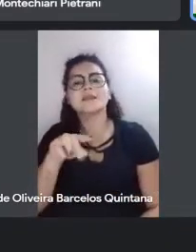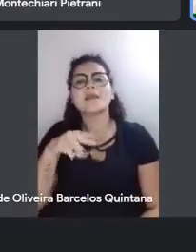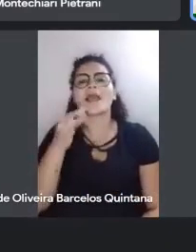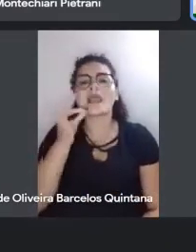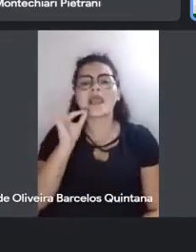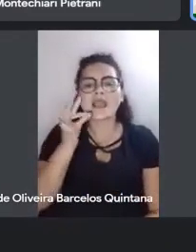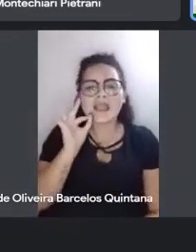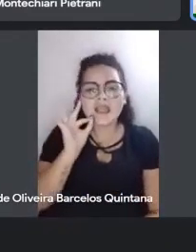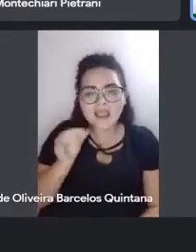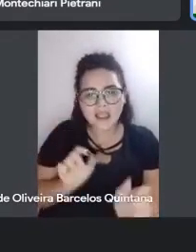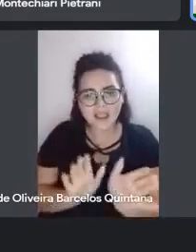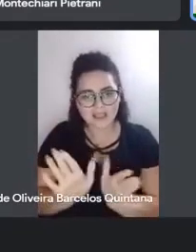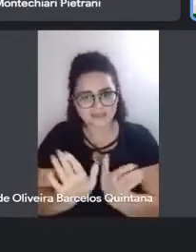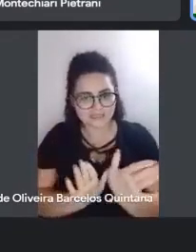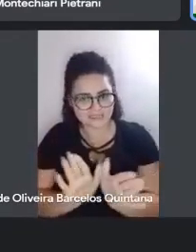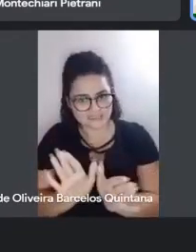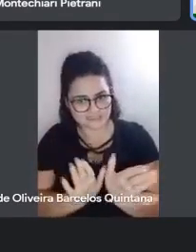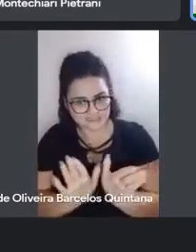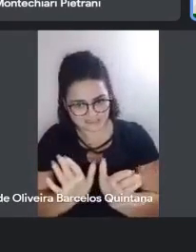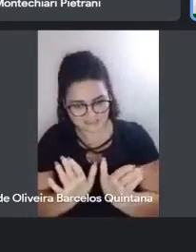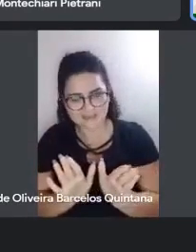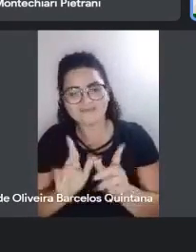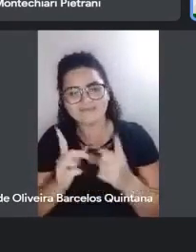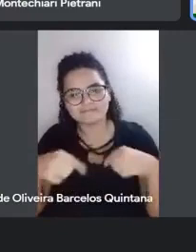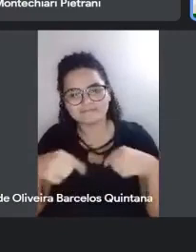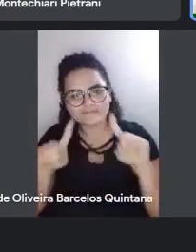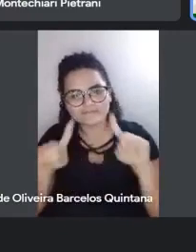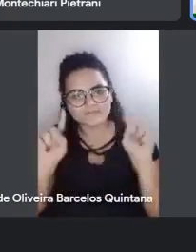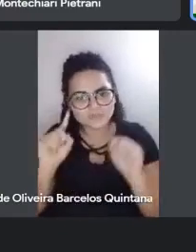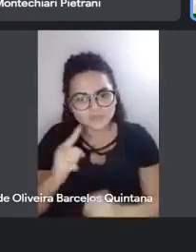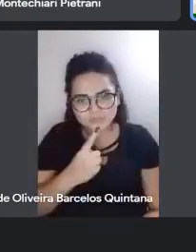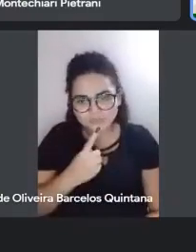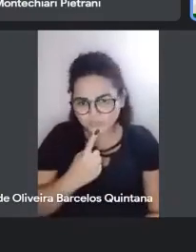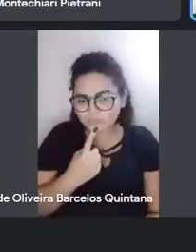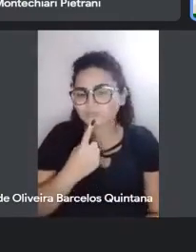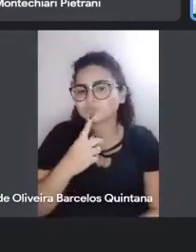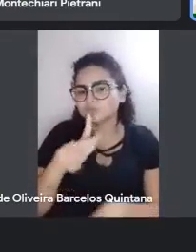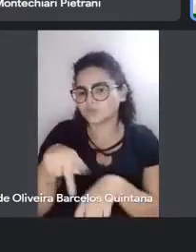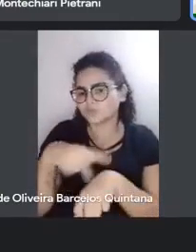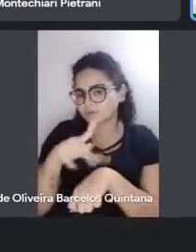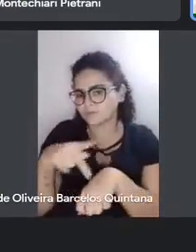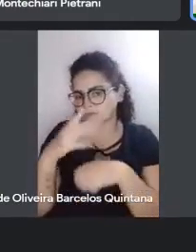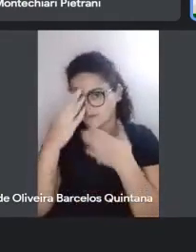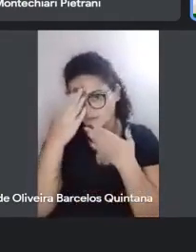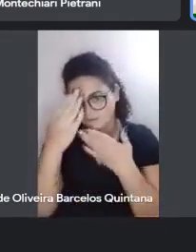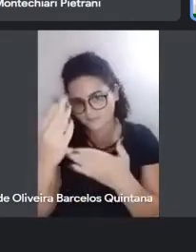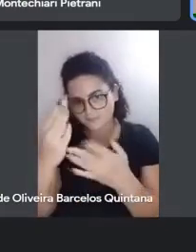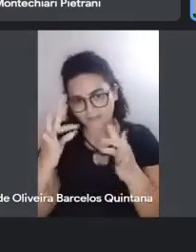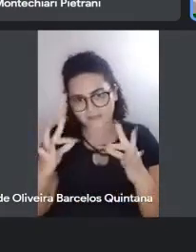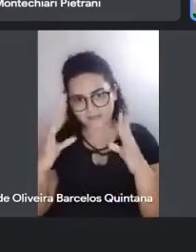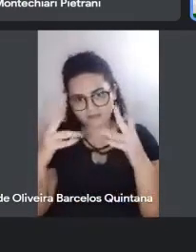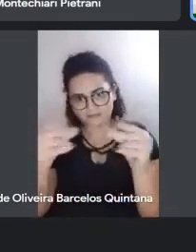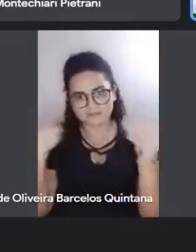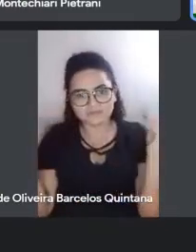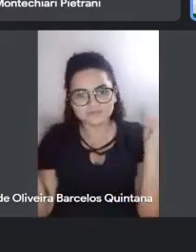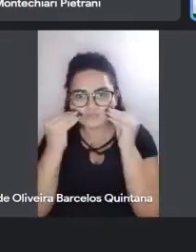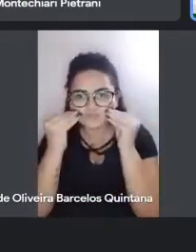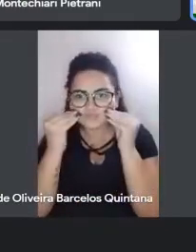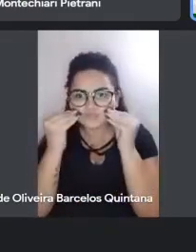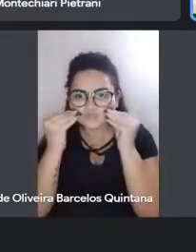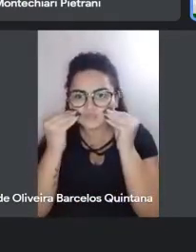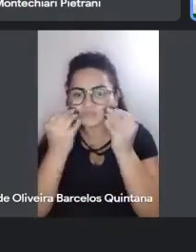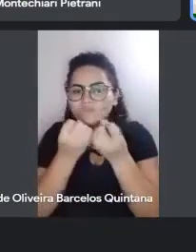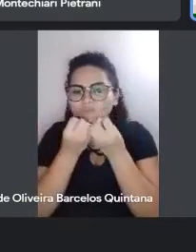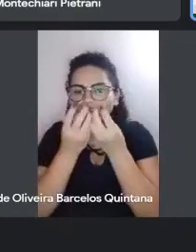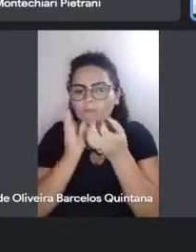sessão Numa sessão acessível Para as pessoas surdas Deste país Obrigada, gente Um beijo Uma boa noite